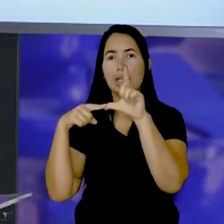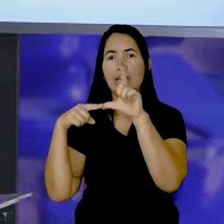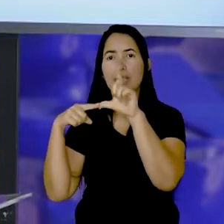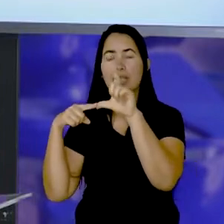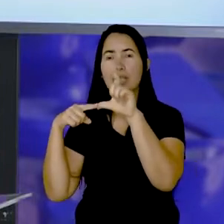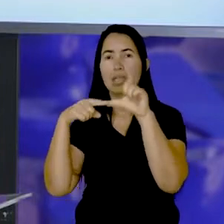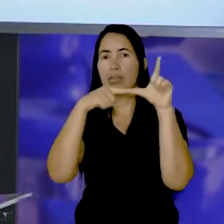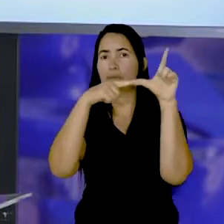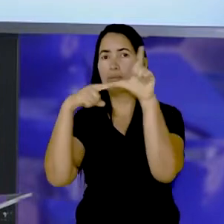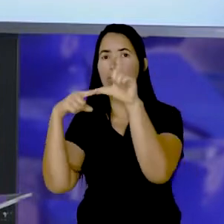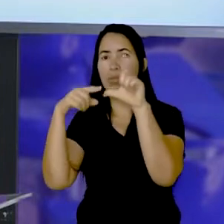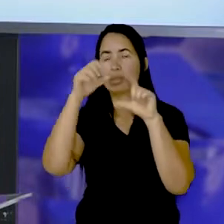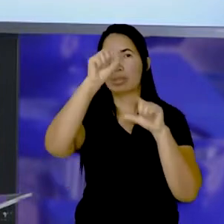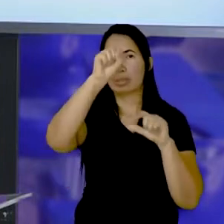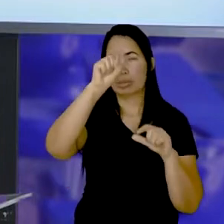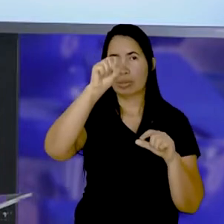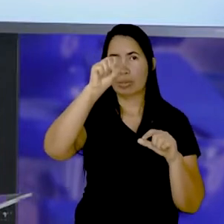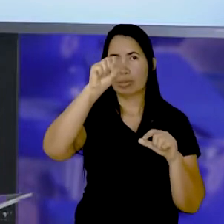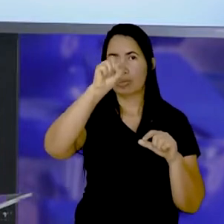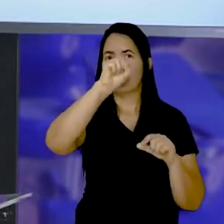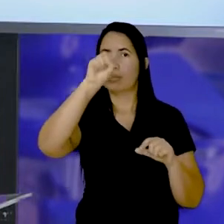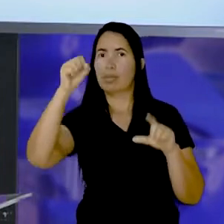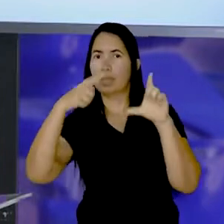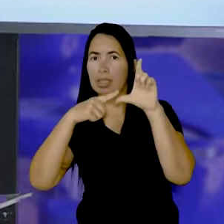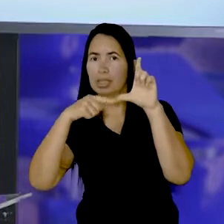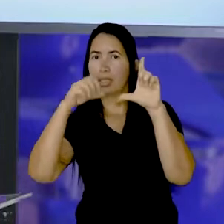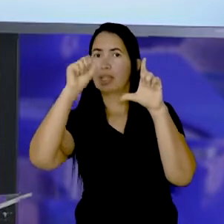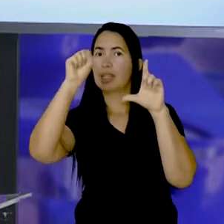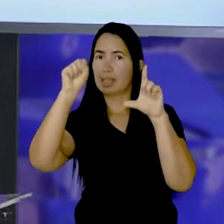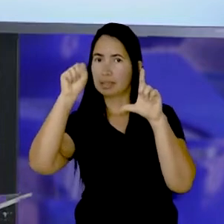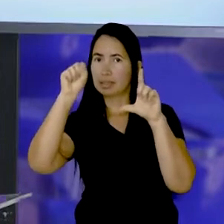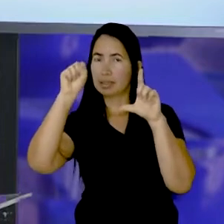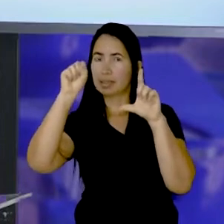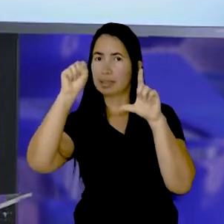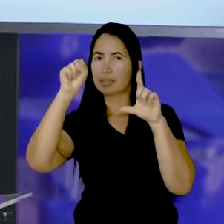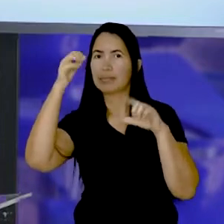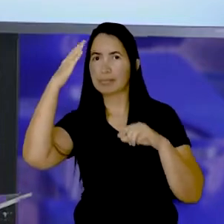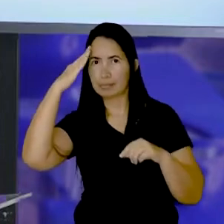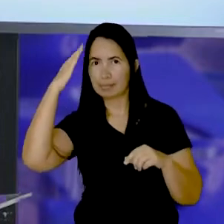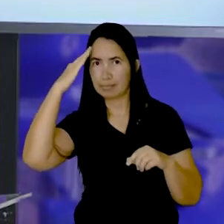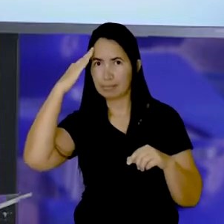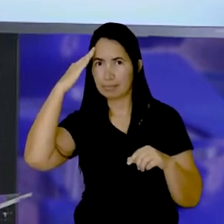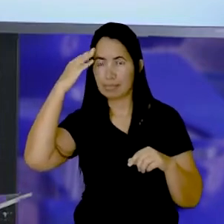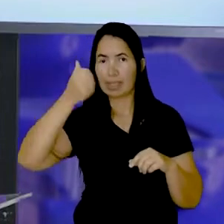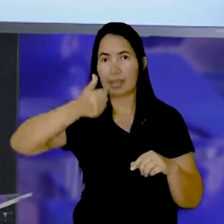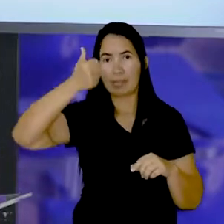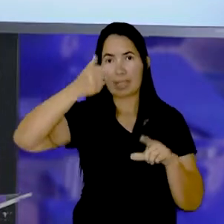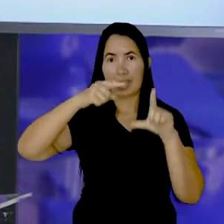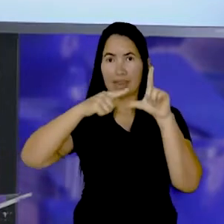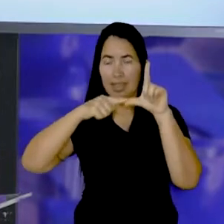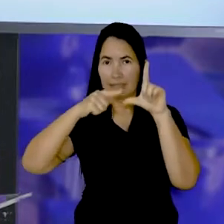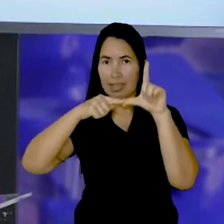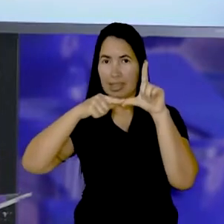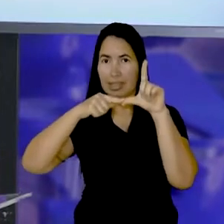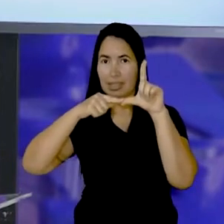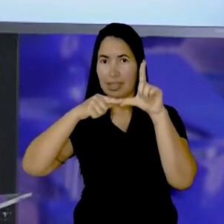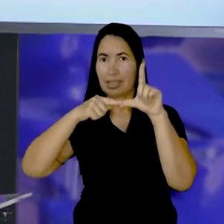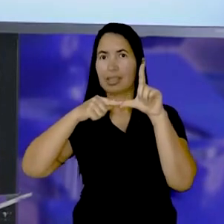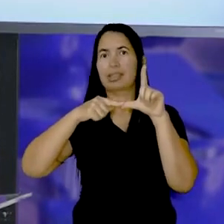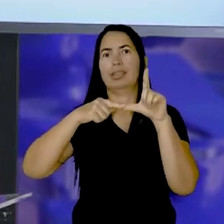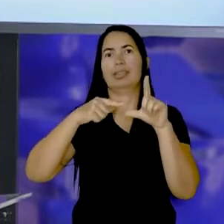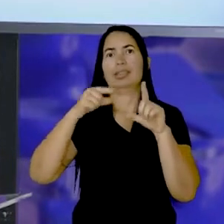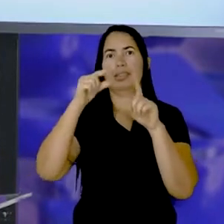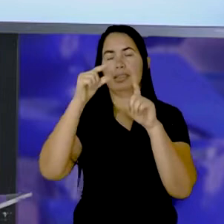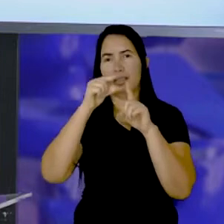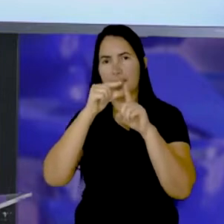O som do S Da letra S Então você já entendeu que A primeira letra da palavra sorvete Que você vai tirar